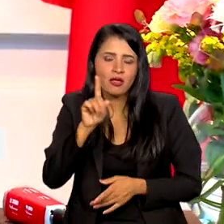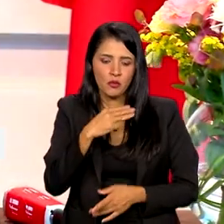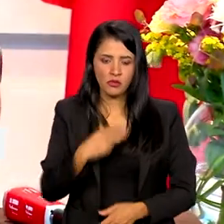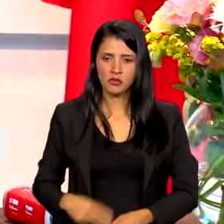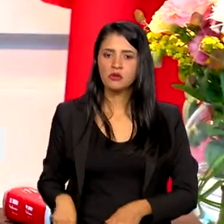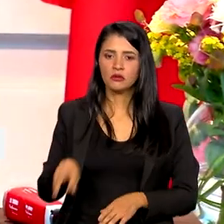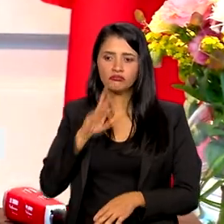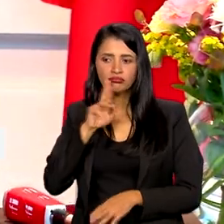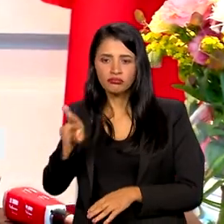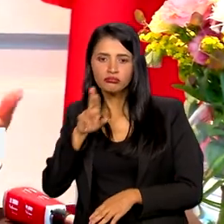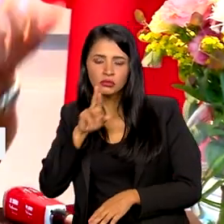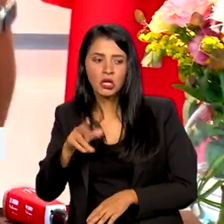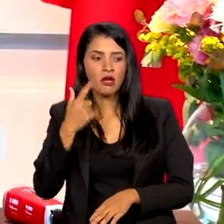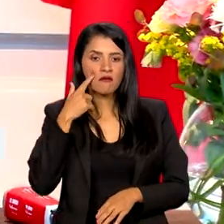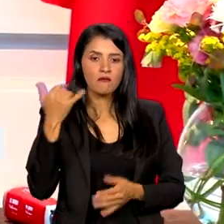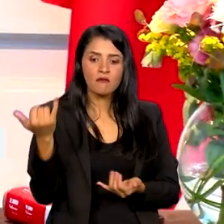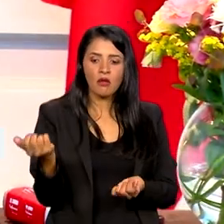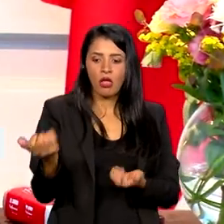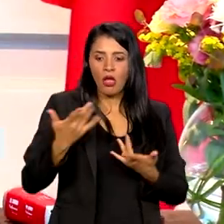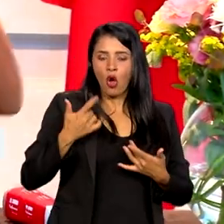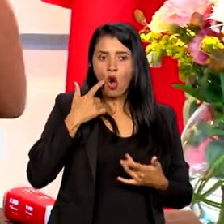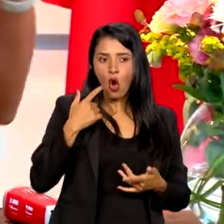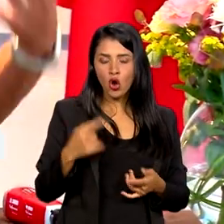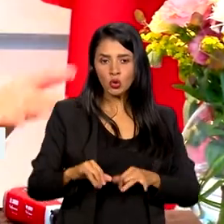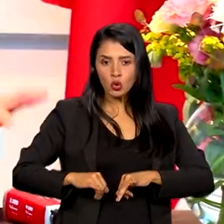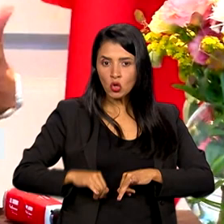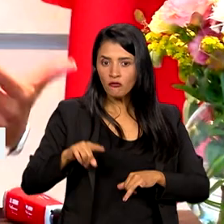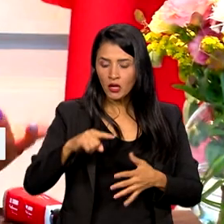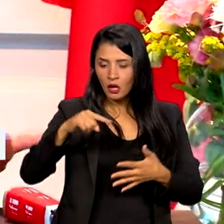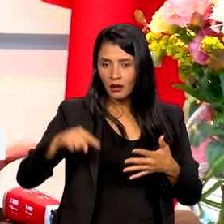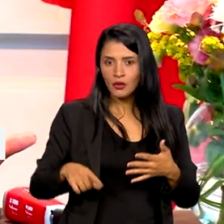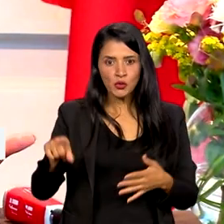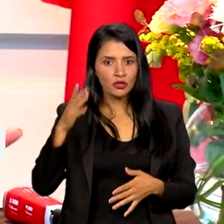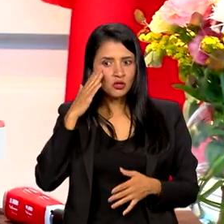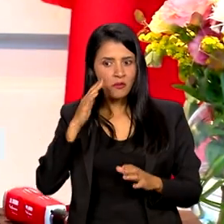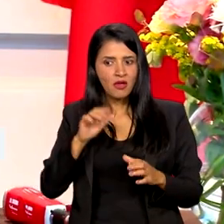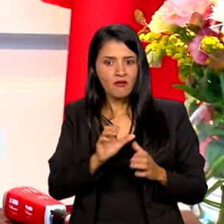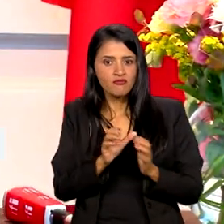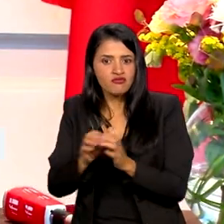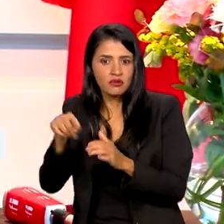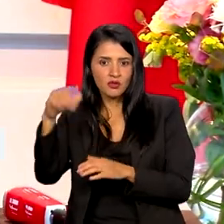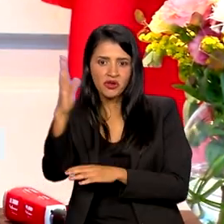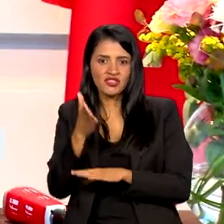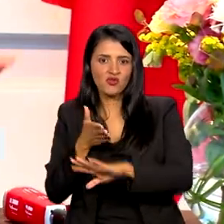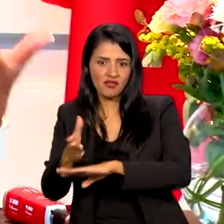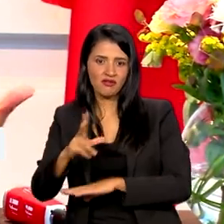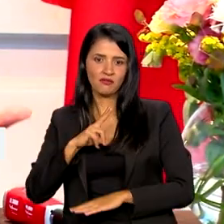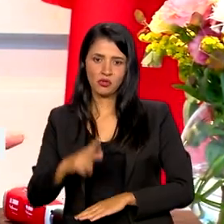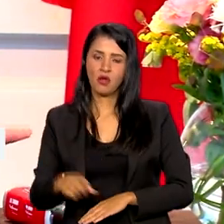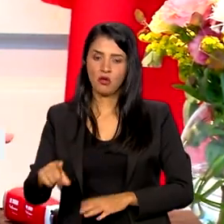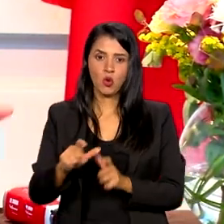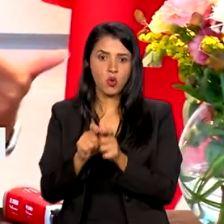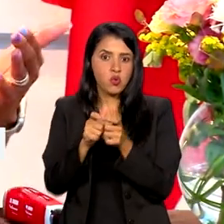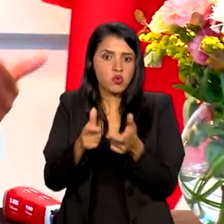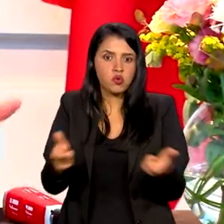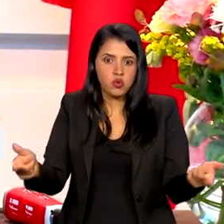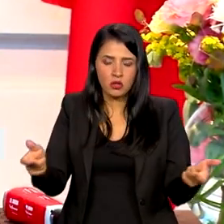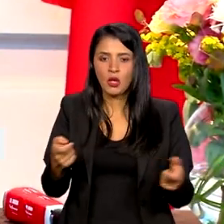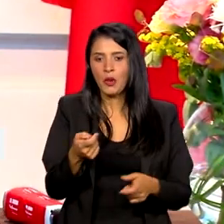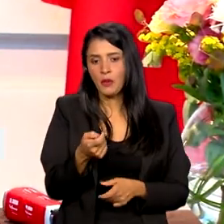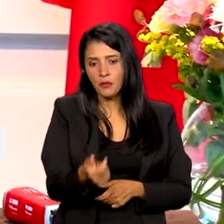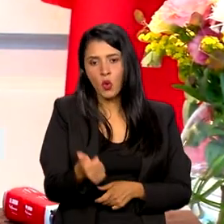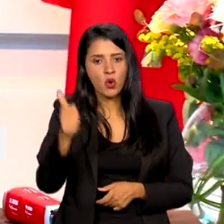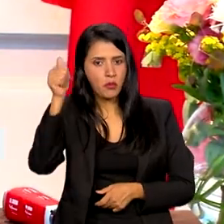vontade de falar, olha, estou passando por isso. E quando souberam da comitiva, isso cresceu muito, assim. As poucas mulheres que a gente pôde